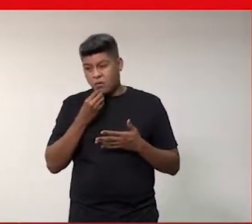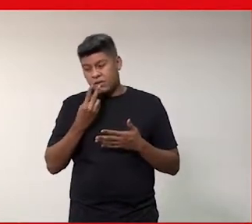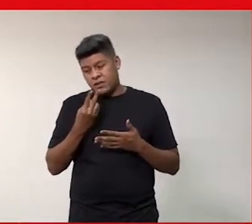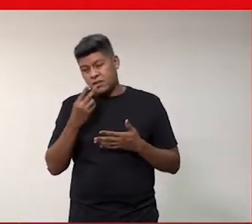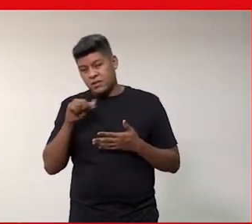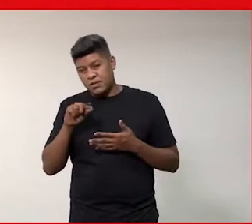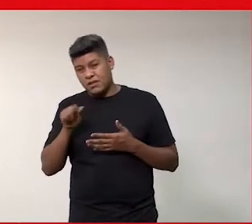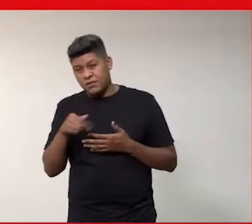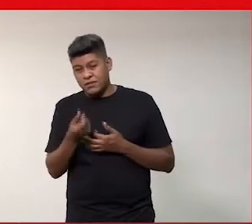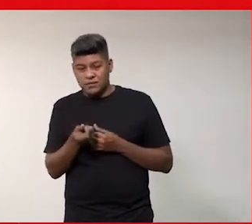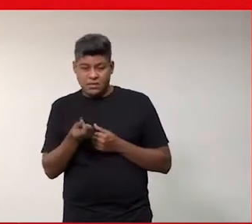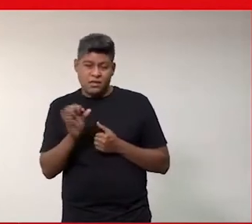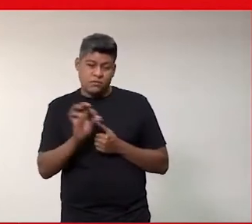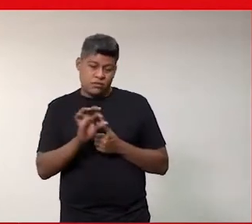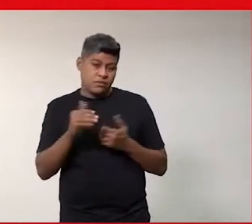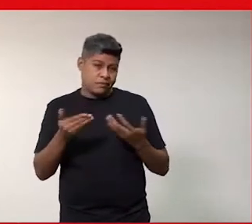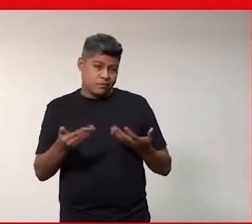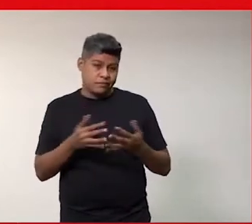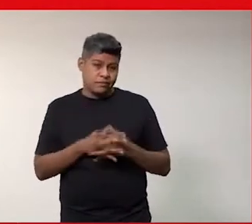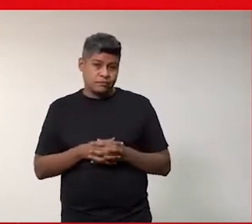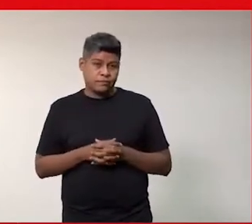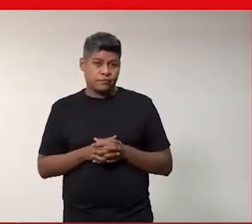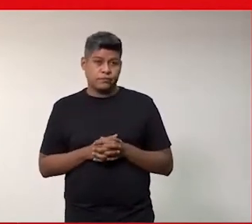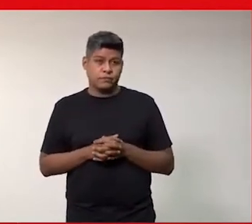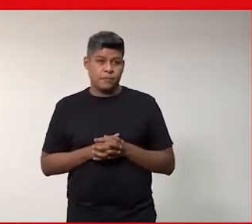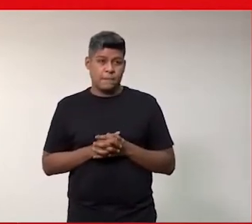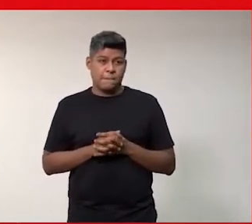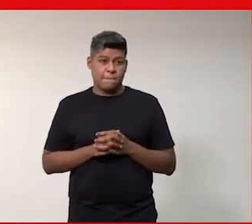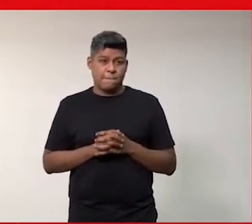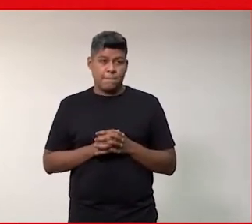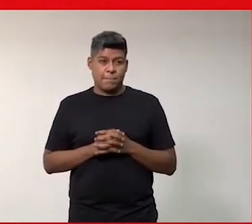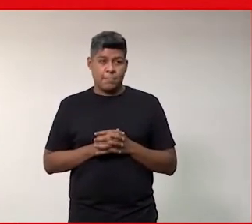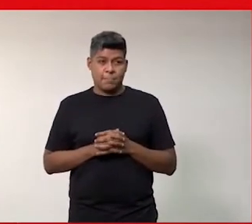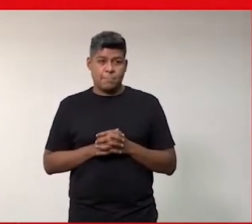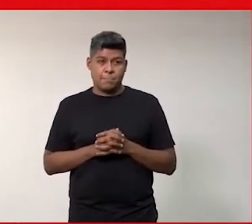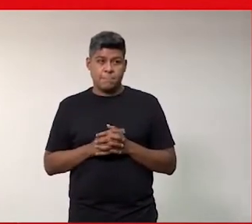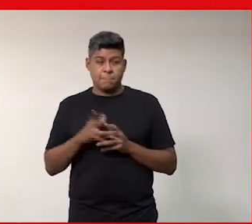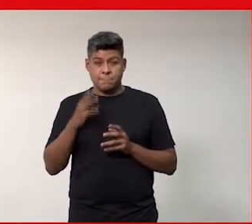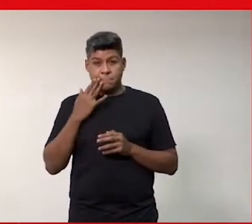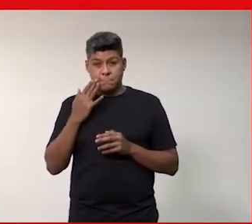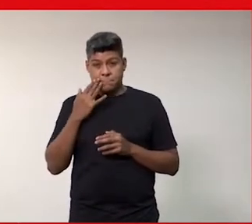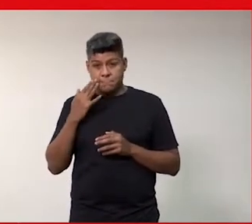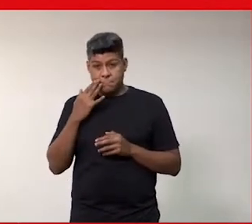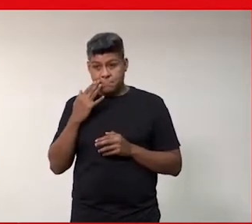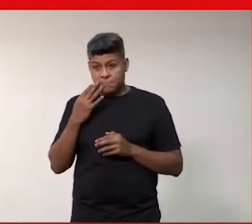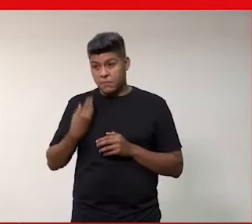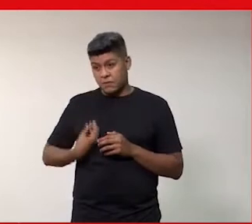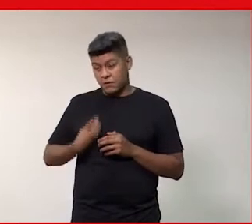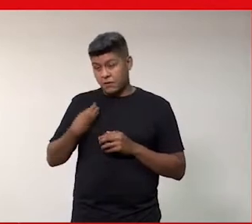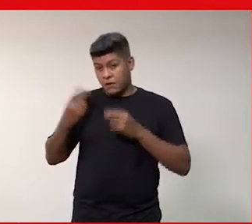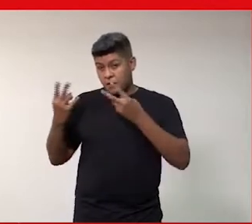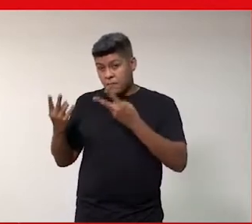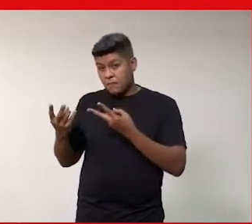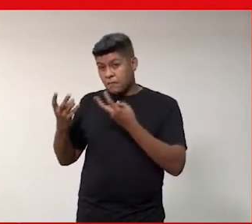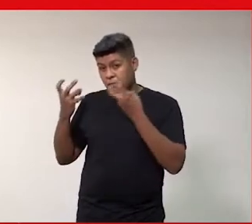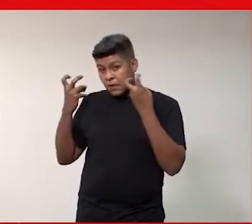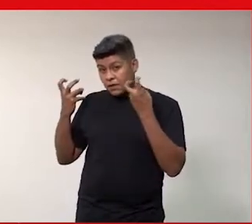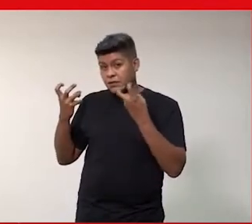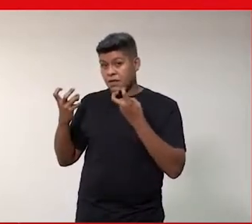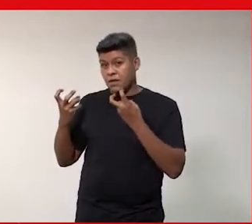,6%. Pode passar, por favor. E aí, nesse cenário, em que a gente percebe que essa